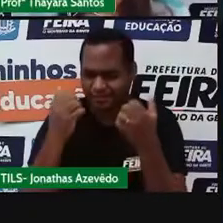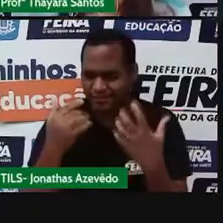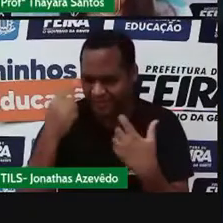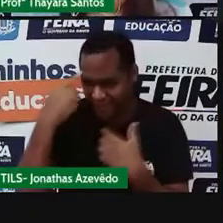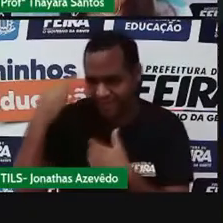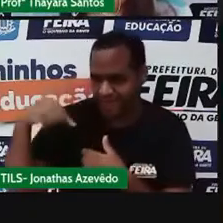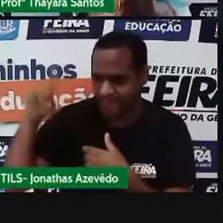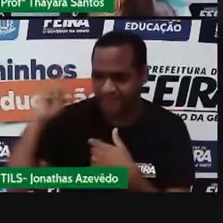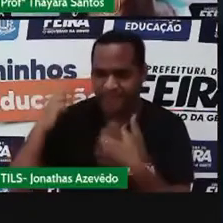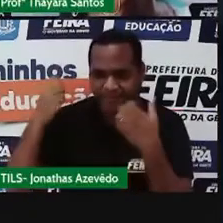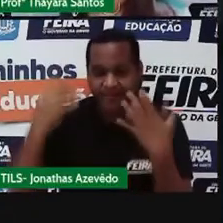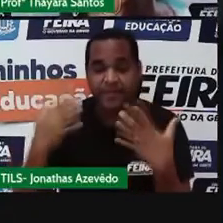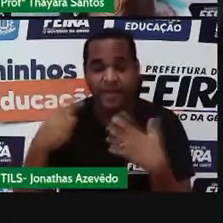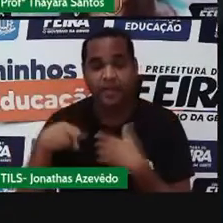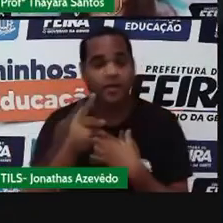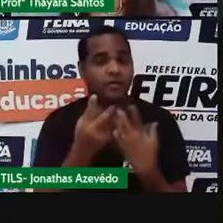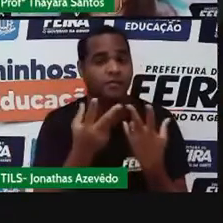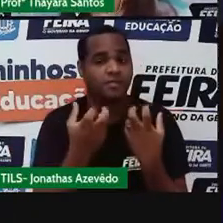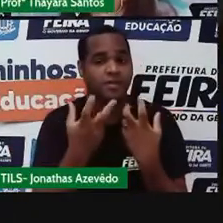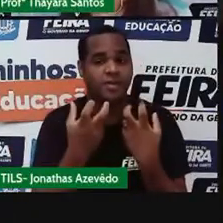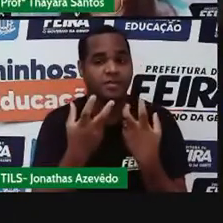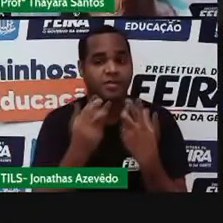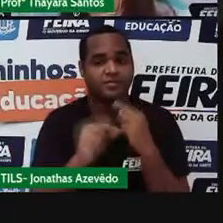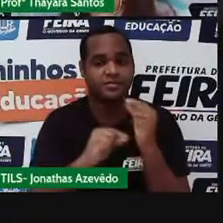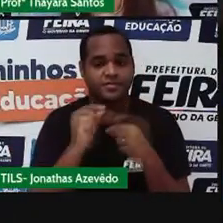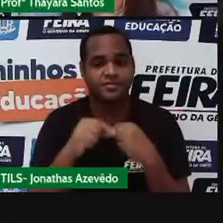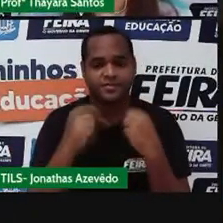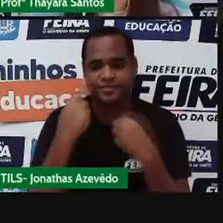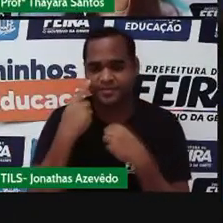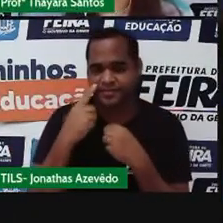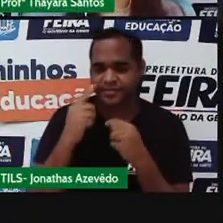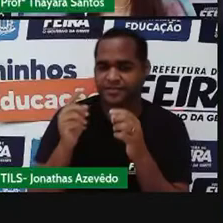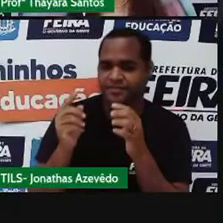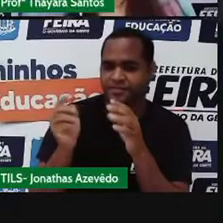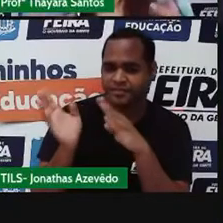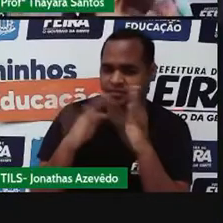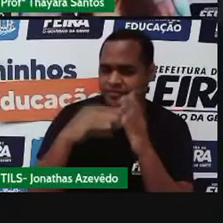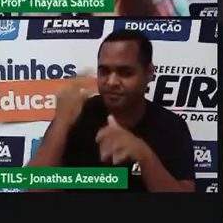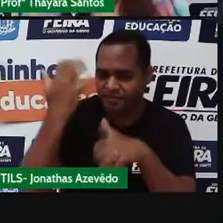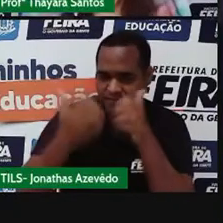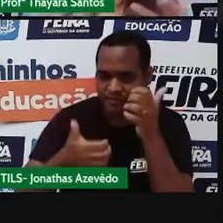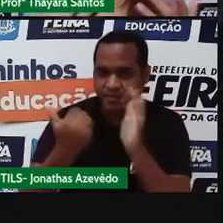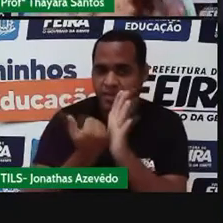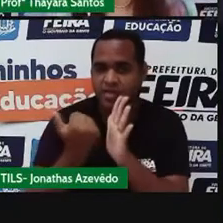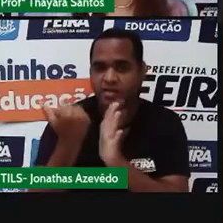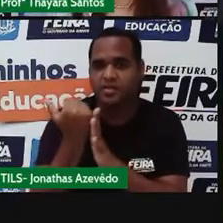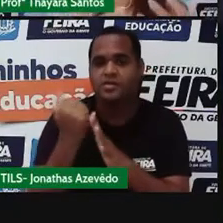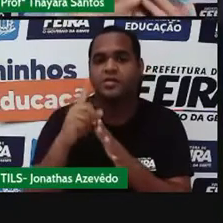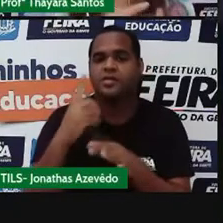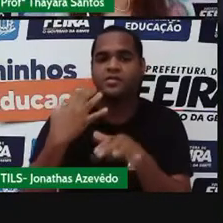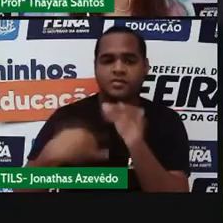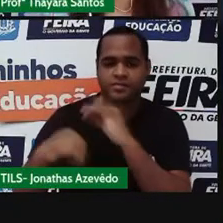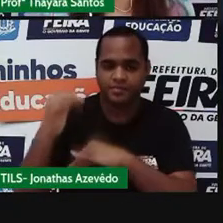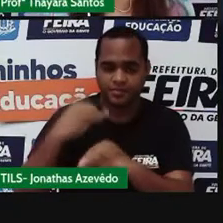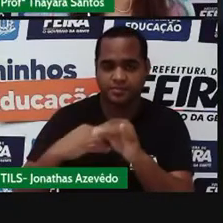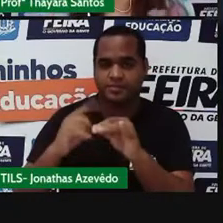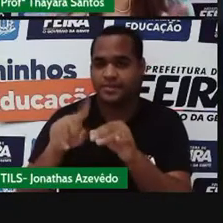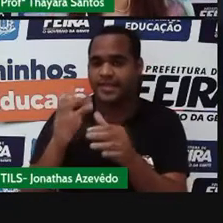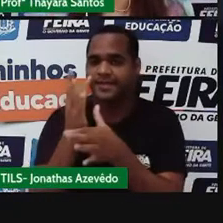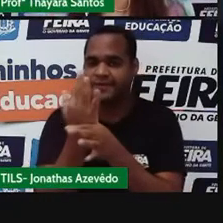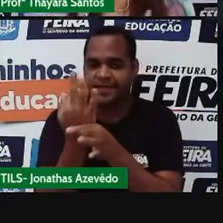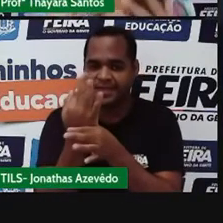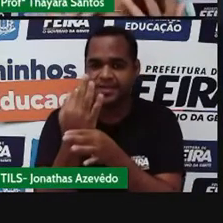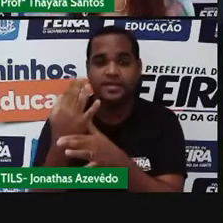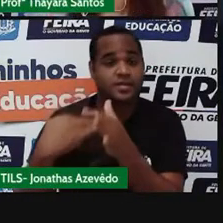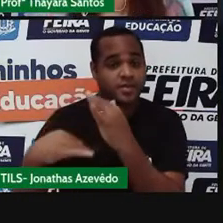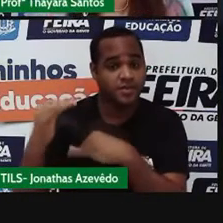anterior, a gente viu que as substâncias, elas possuem composição química e as propriedades físicas